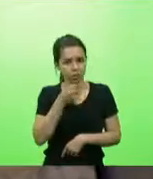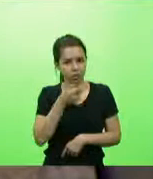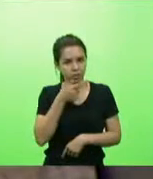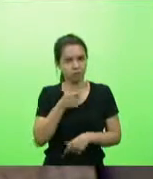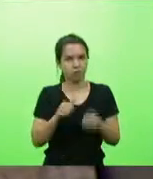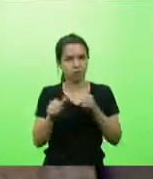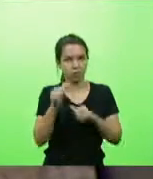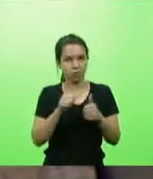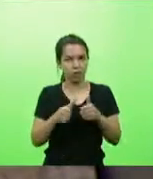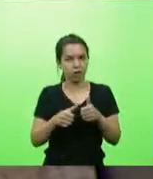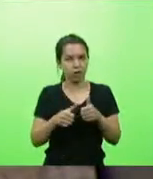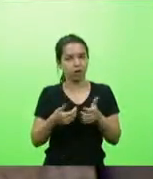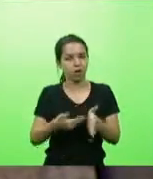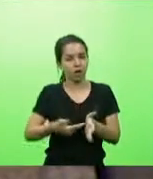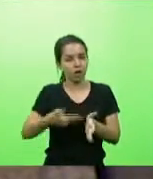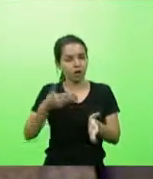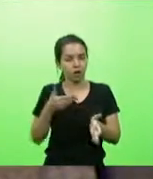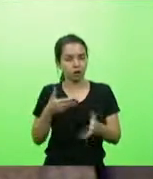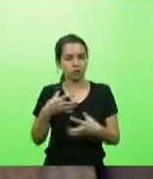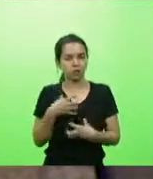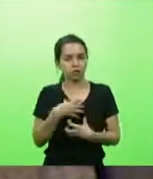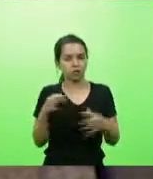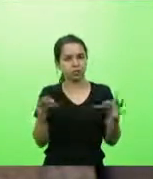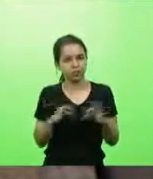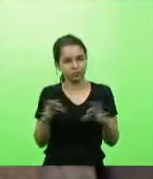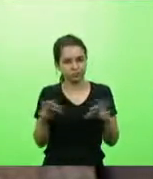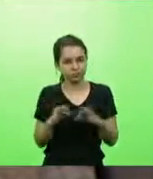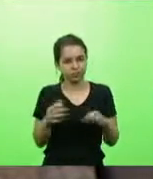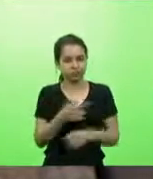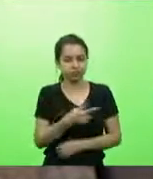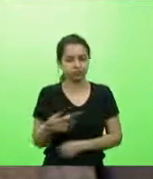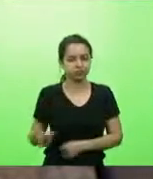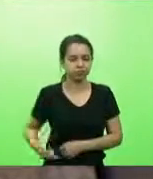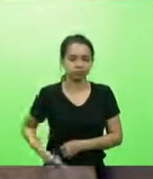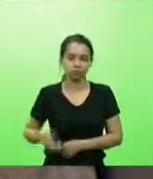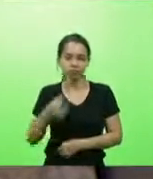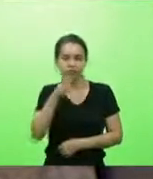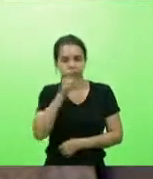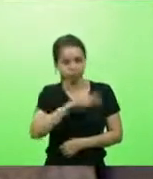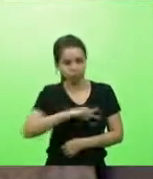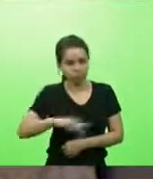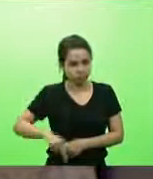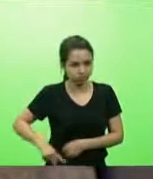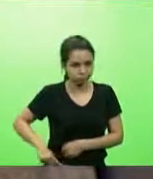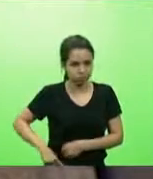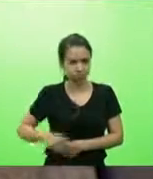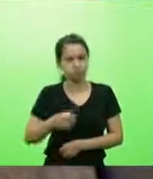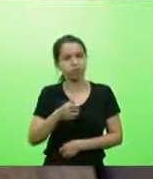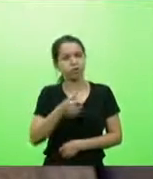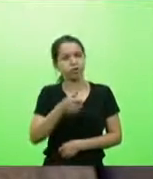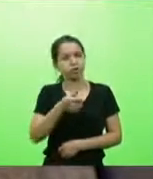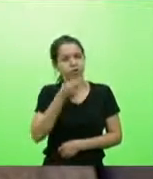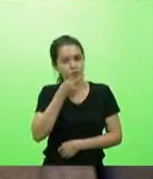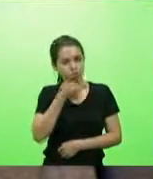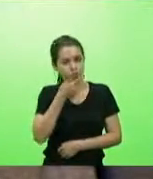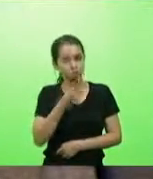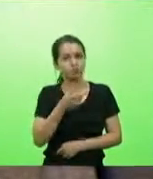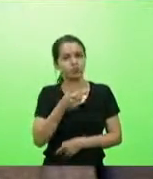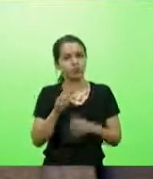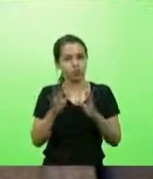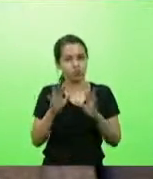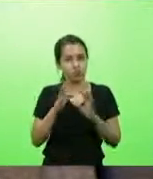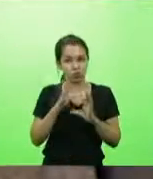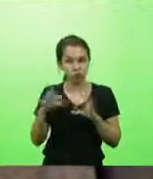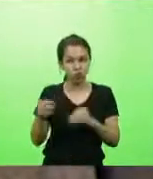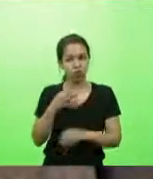antes de ter sintoma. O governador tomou, o presidente tomou, todas as pessoas que eu conheço que tomaram,